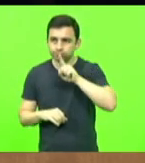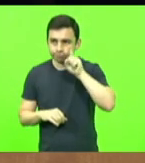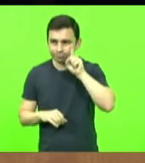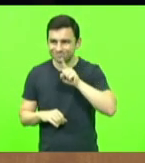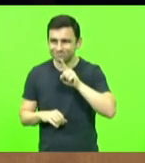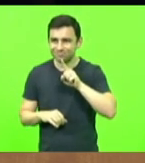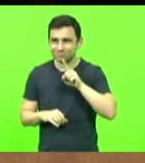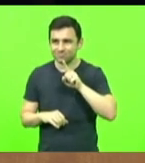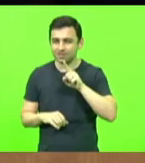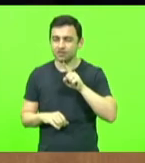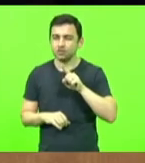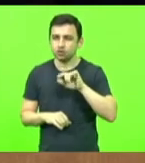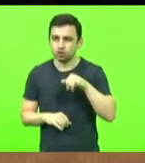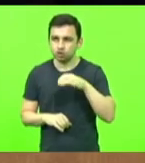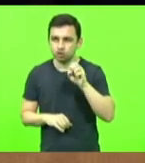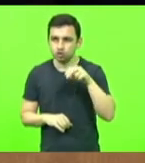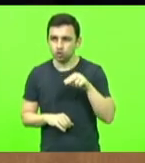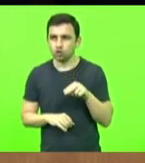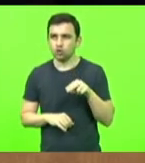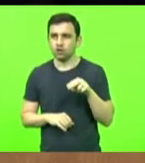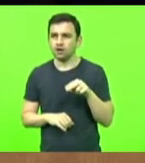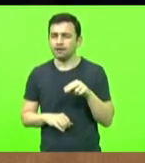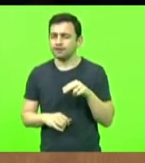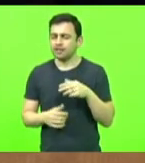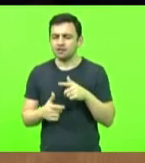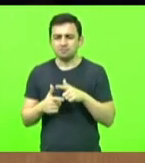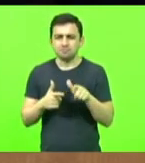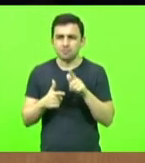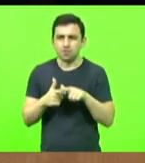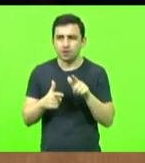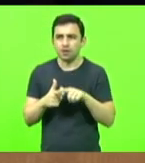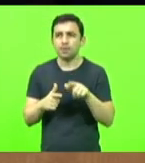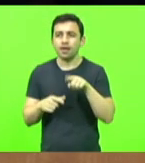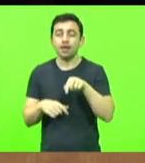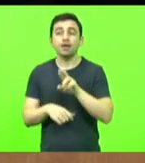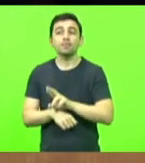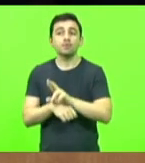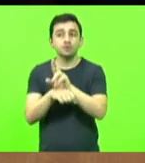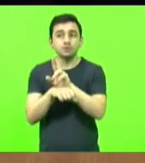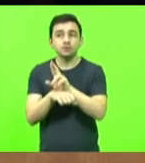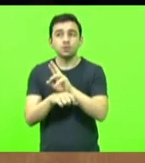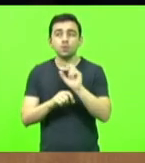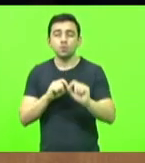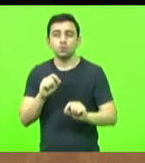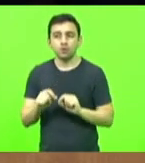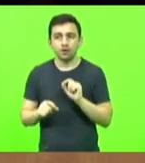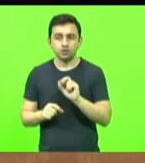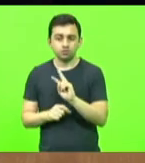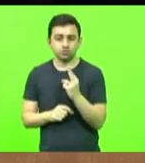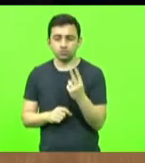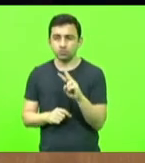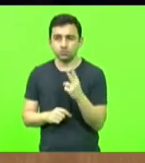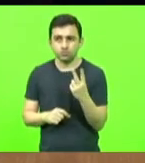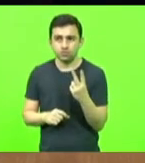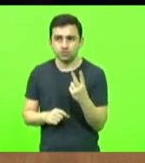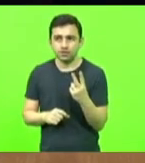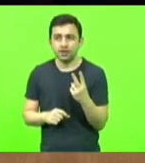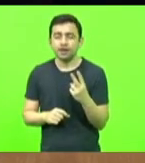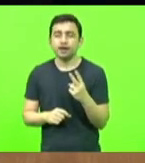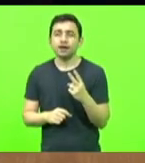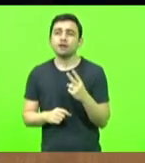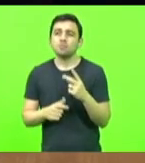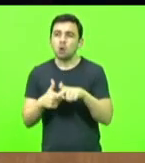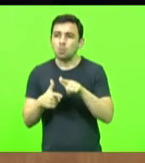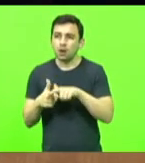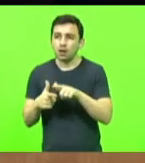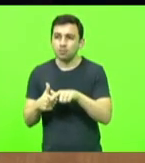John Kennedy. Crise e oportunidade representam duas faces da mesma moeda. Se a crise está diante